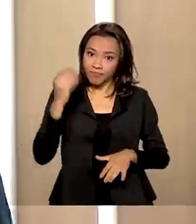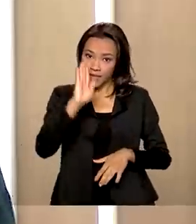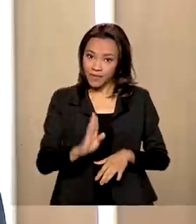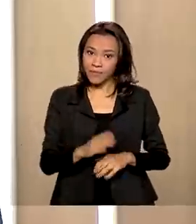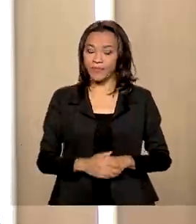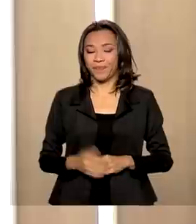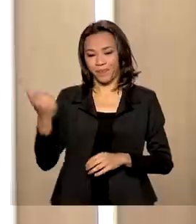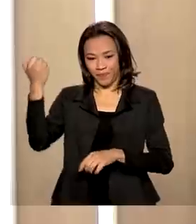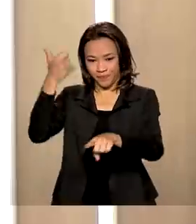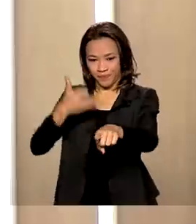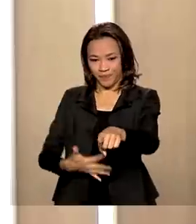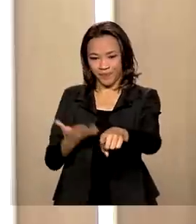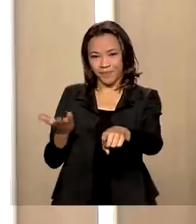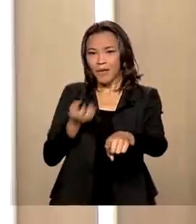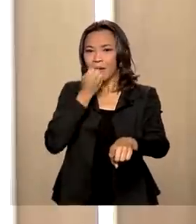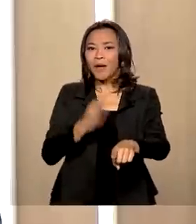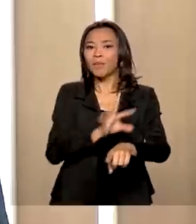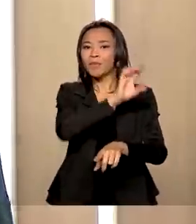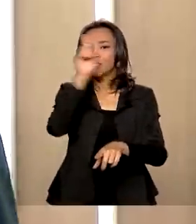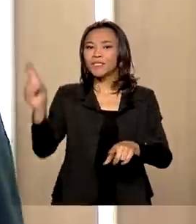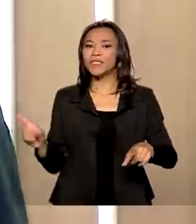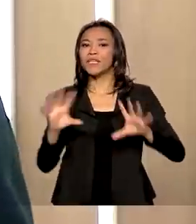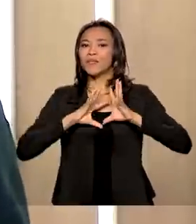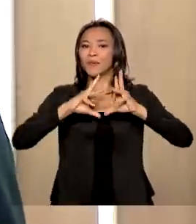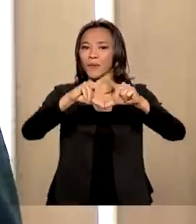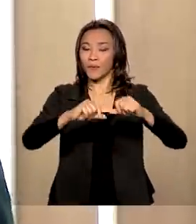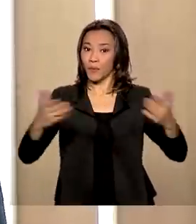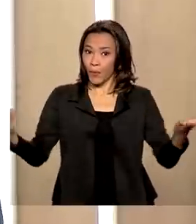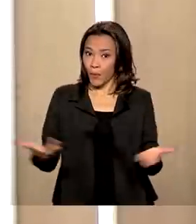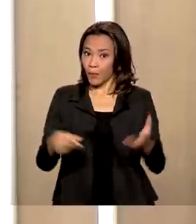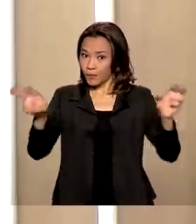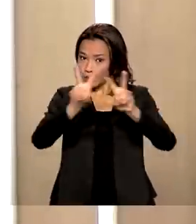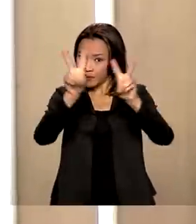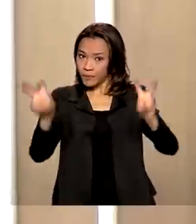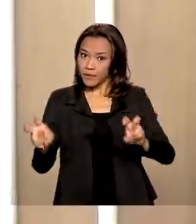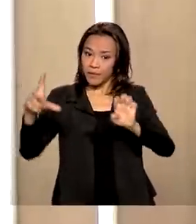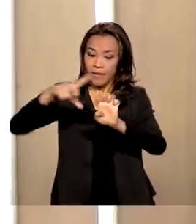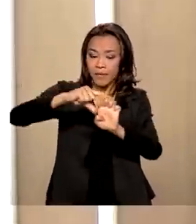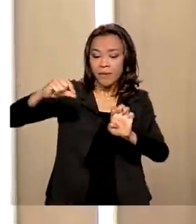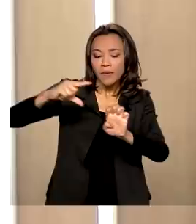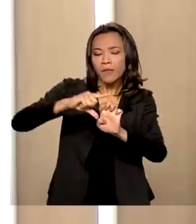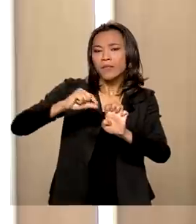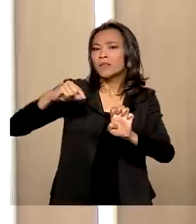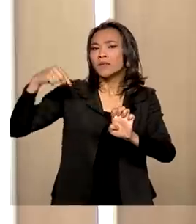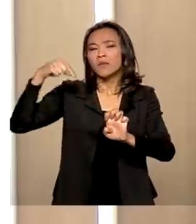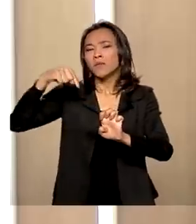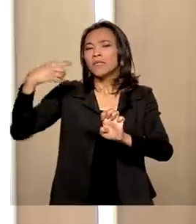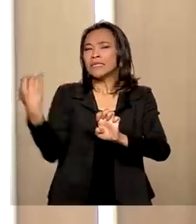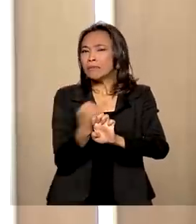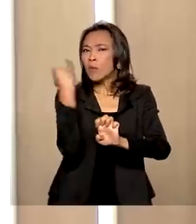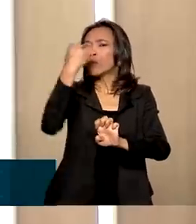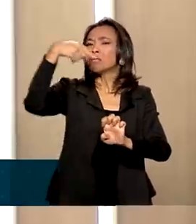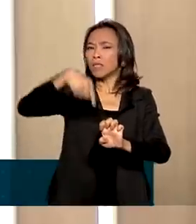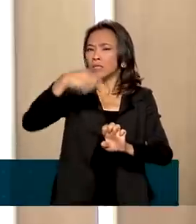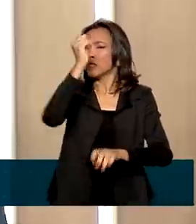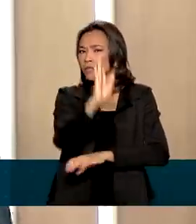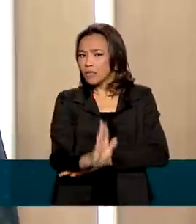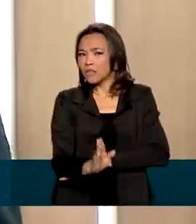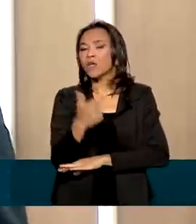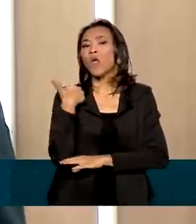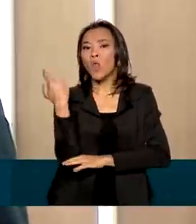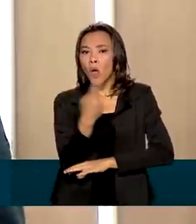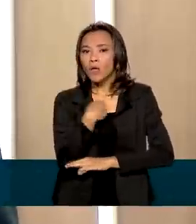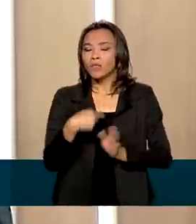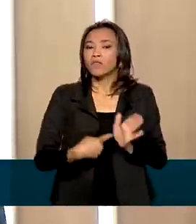Bom dia, bom dia a todos. E o nosso tema de hoje é o empreendedorismo. E para falar sobre esse importante fenômeno, nós trouxemos alguns